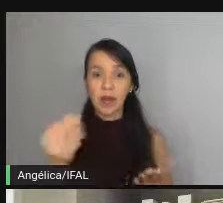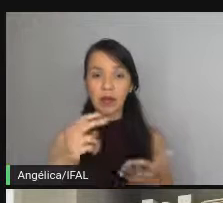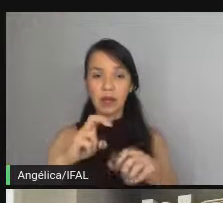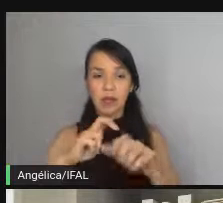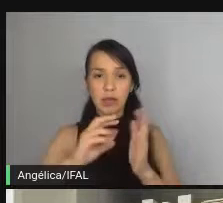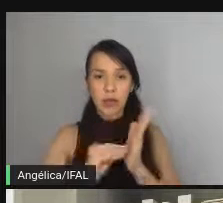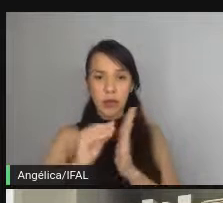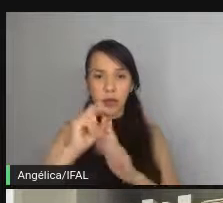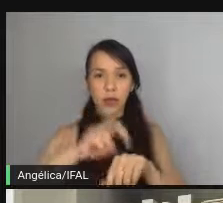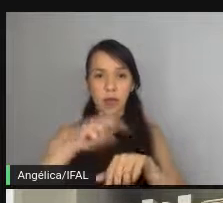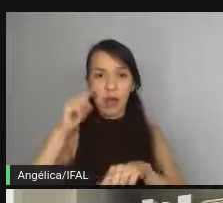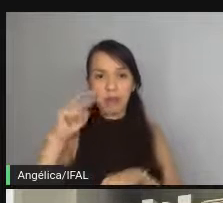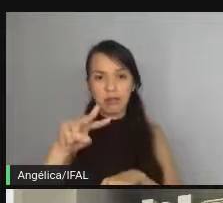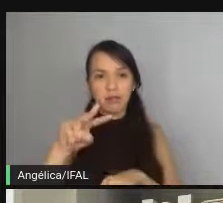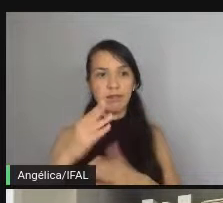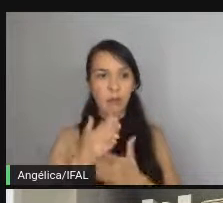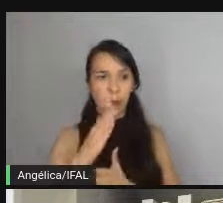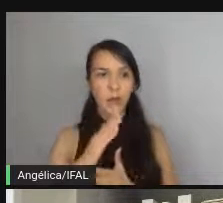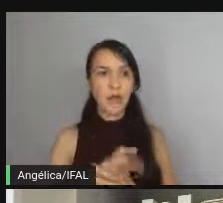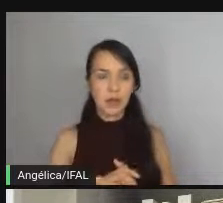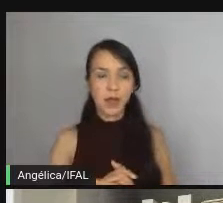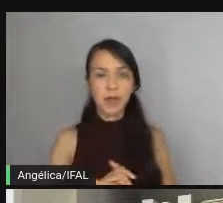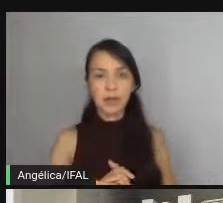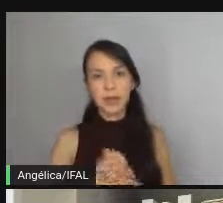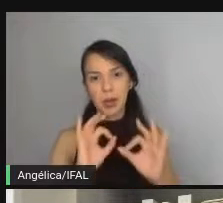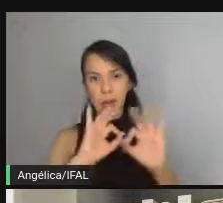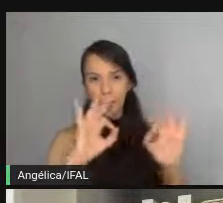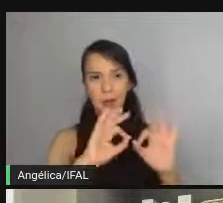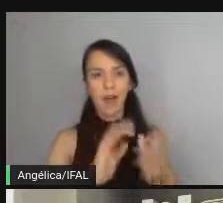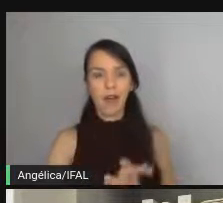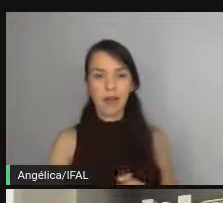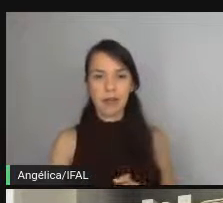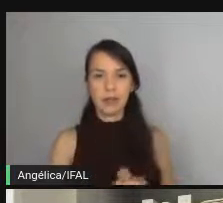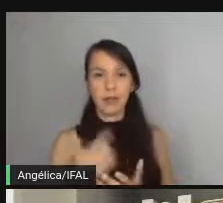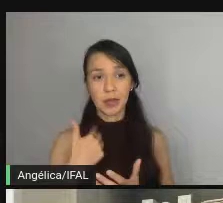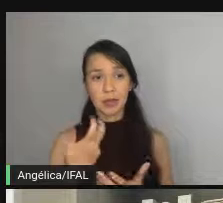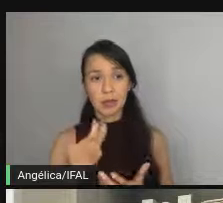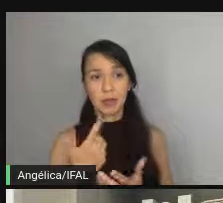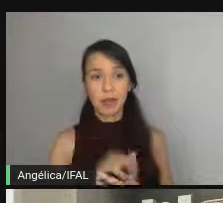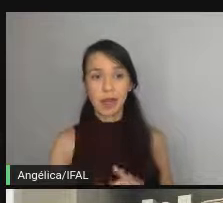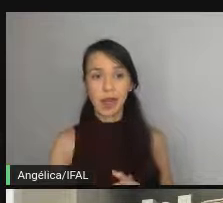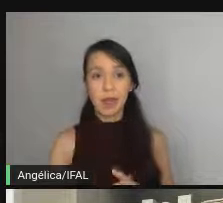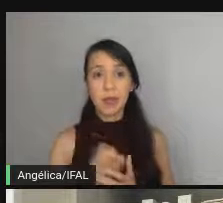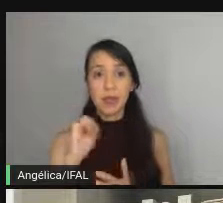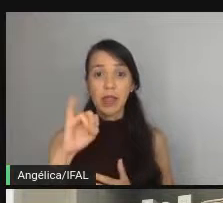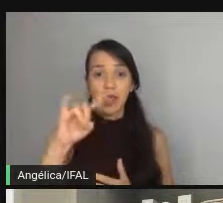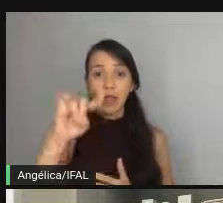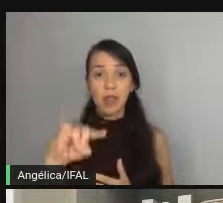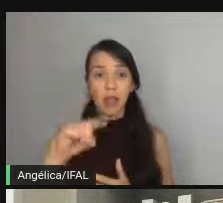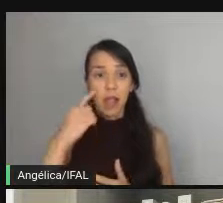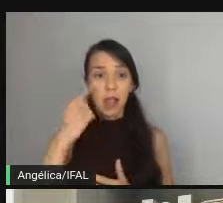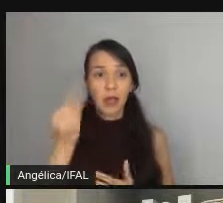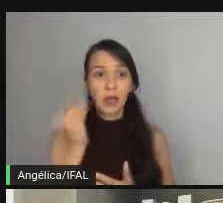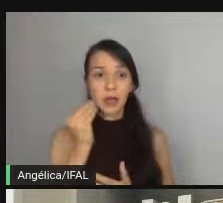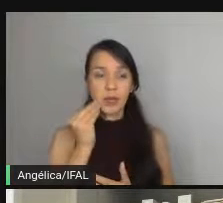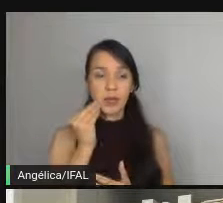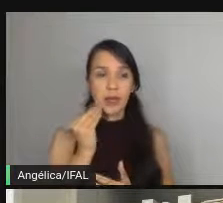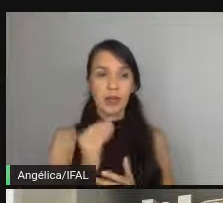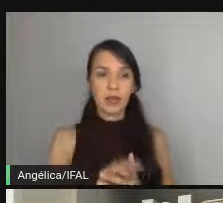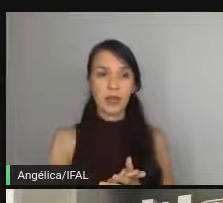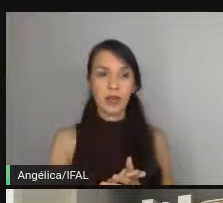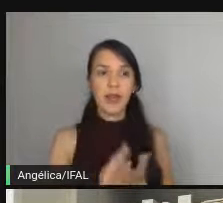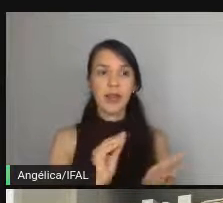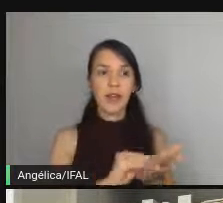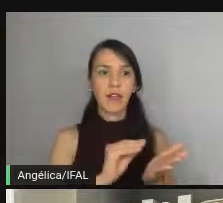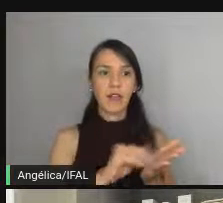passou tem que passar ótimo excelente exatamente o que a gente queria se a gente analisar agora o teste o que